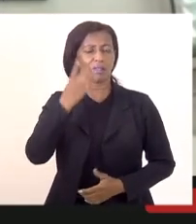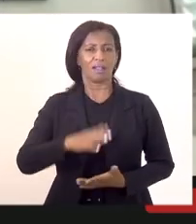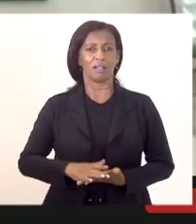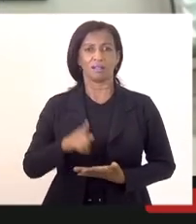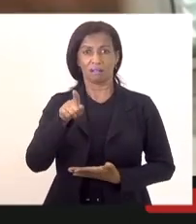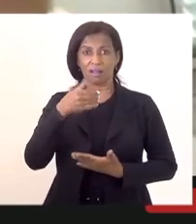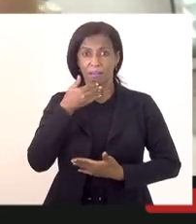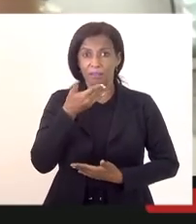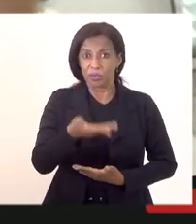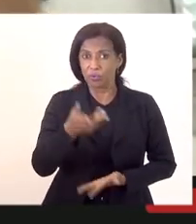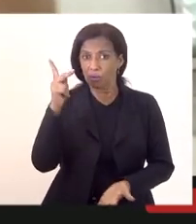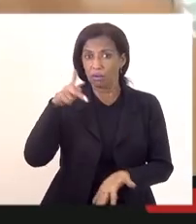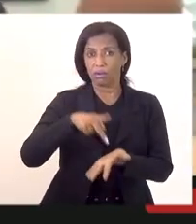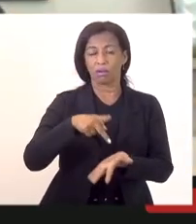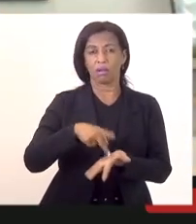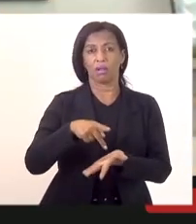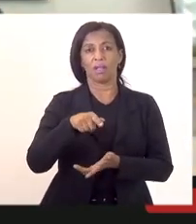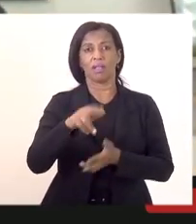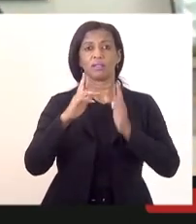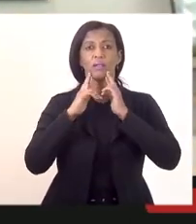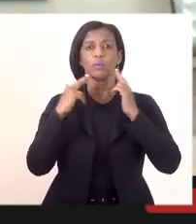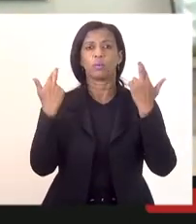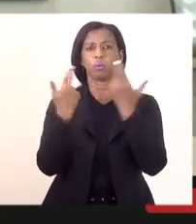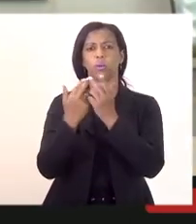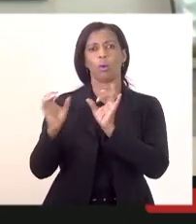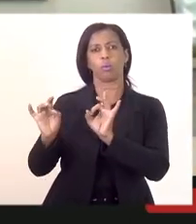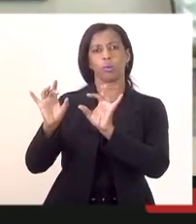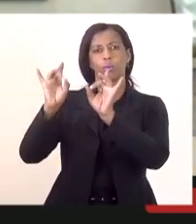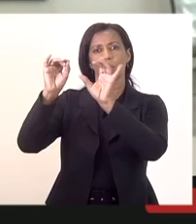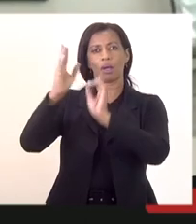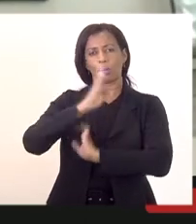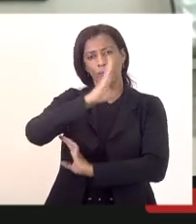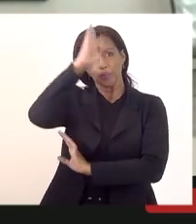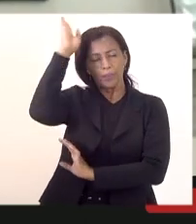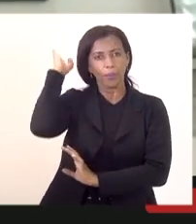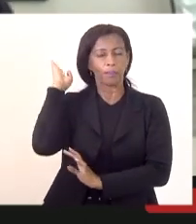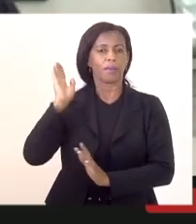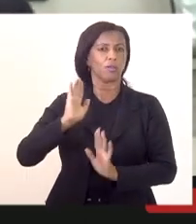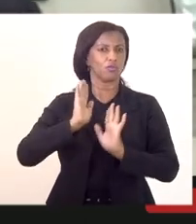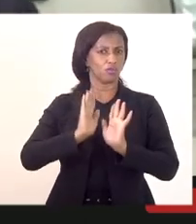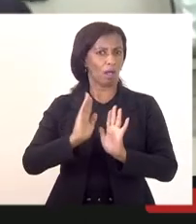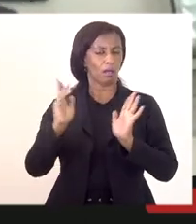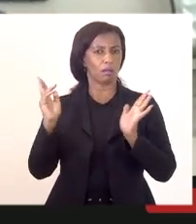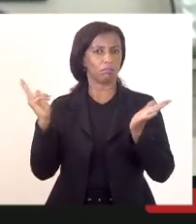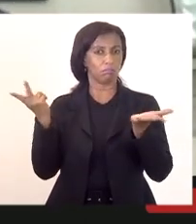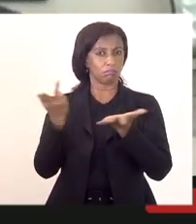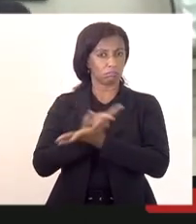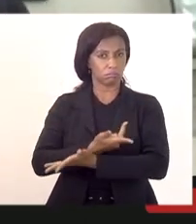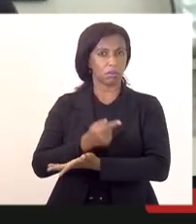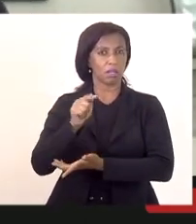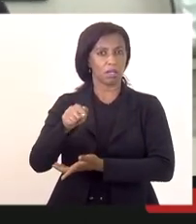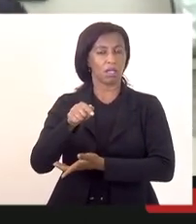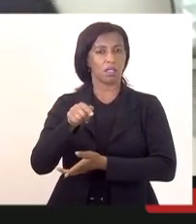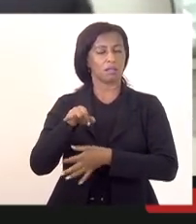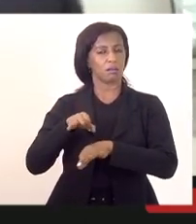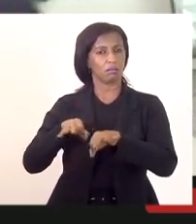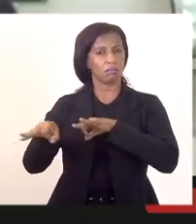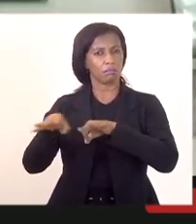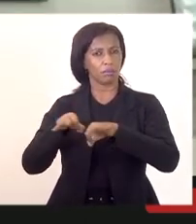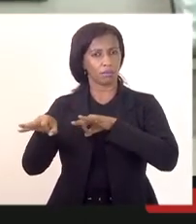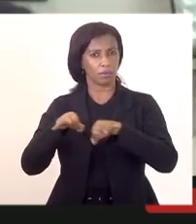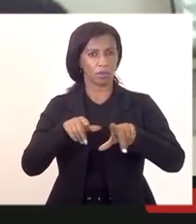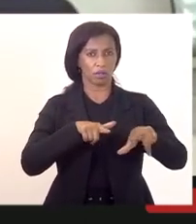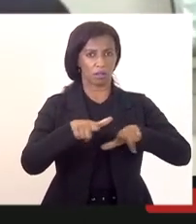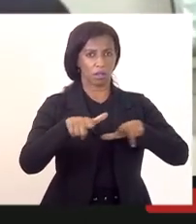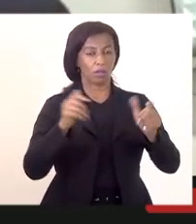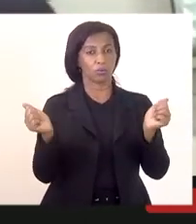verdade, dessa audiência específica com o Corpo de Bombeiros, nós já realizaríamos, fruto desse plano de trabalho, uma audiência com a